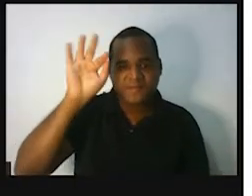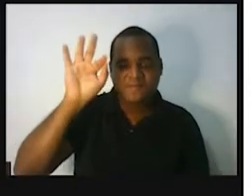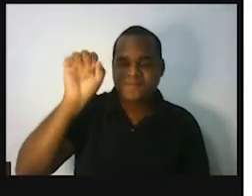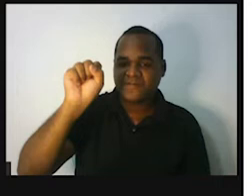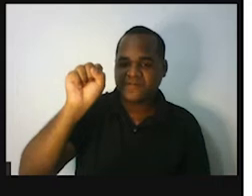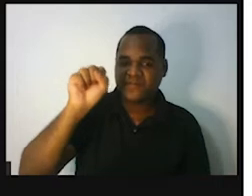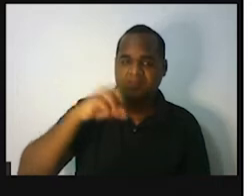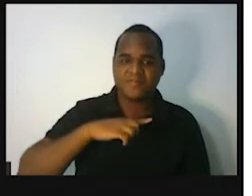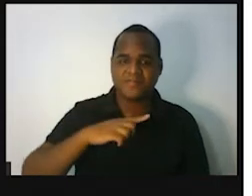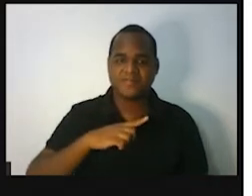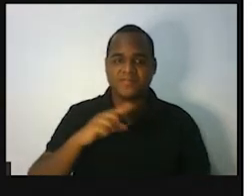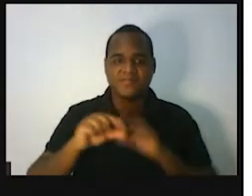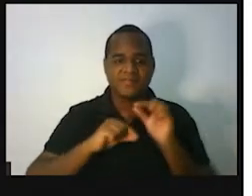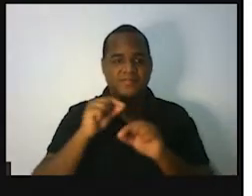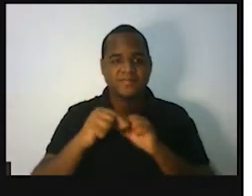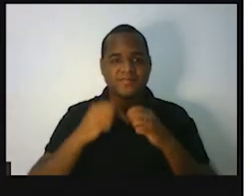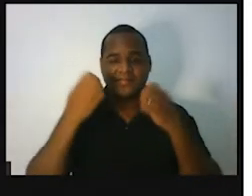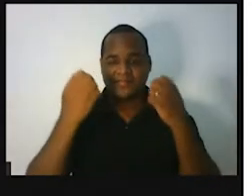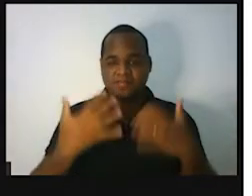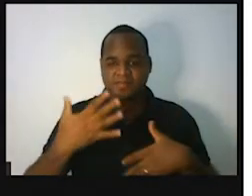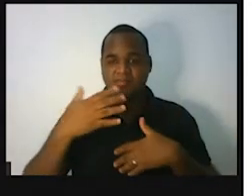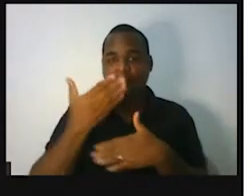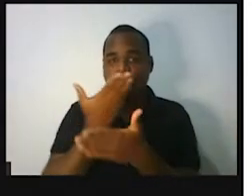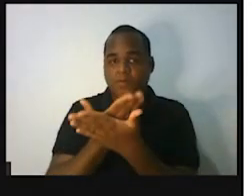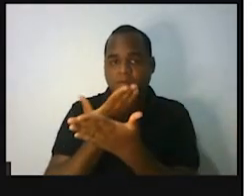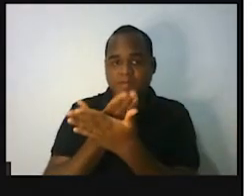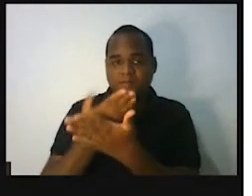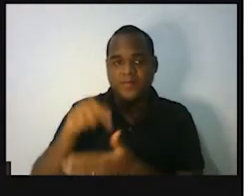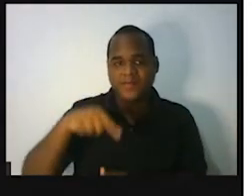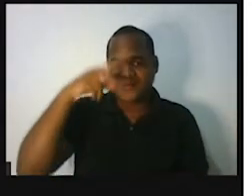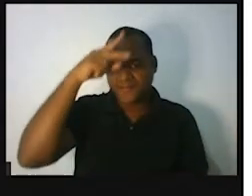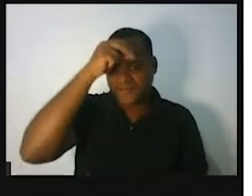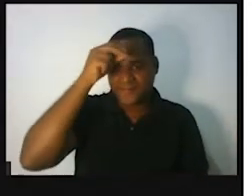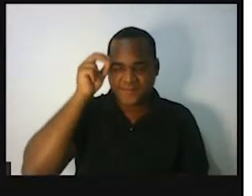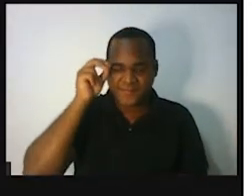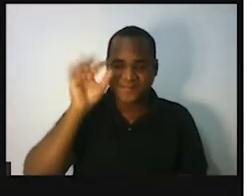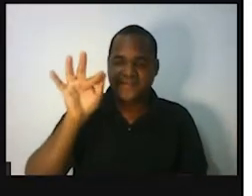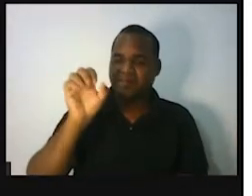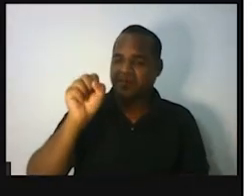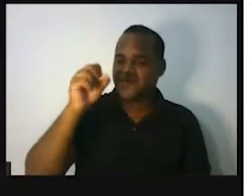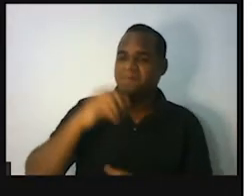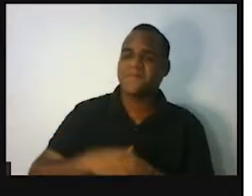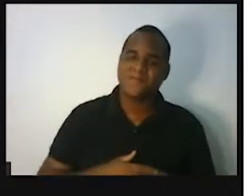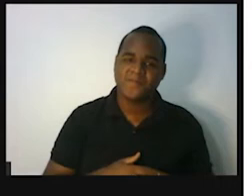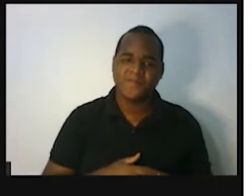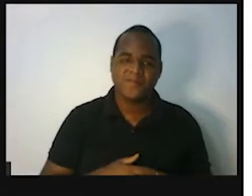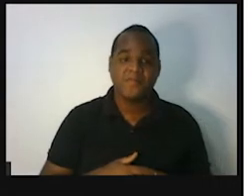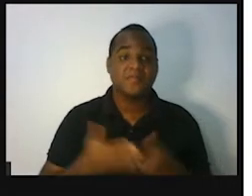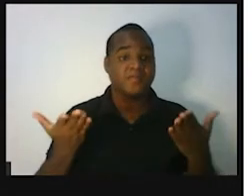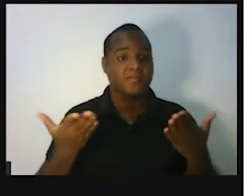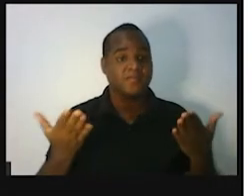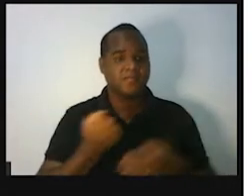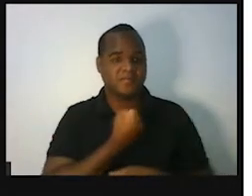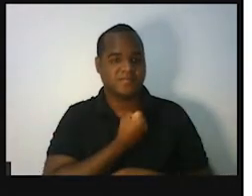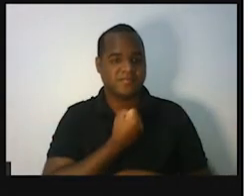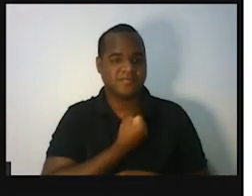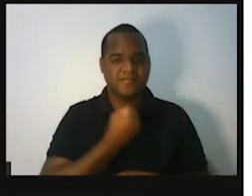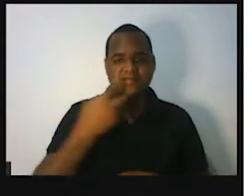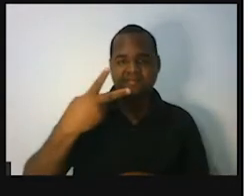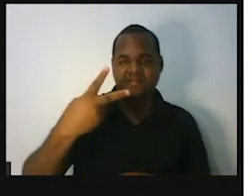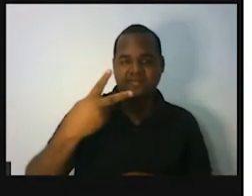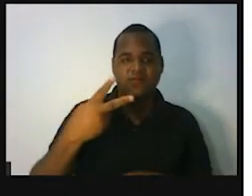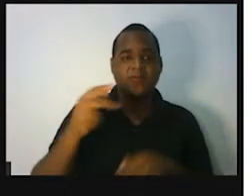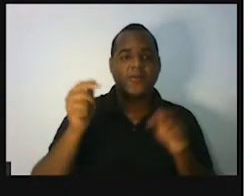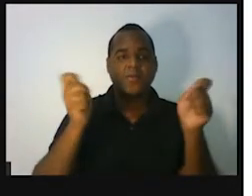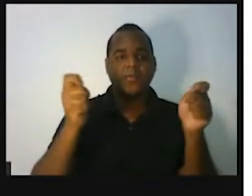Secretaria Municipal de Educação de Feira de Santana. Bom, então nessa aula número dois, o que